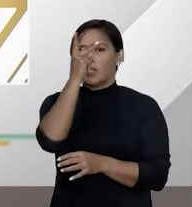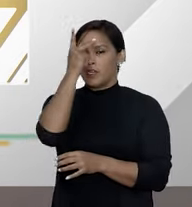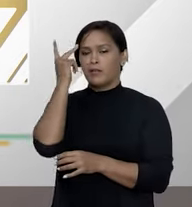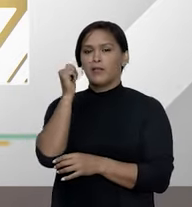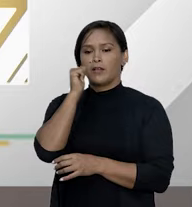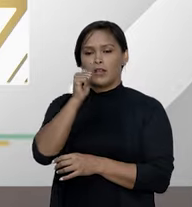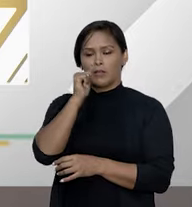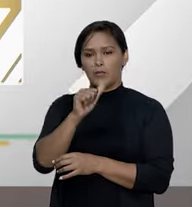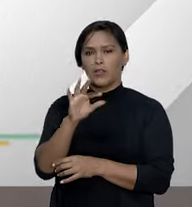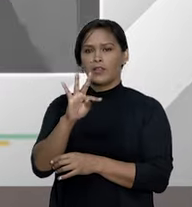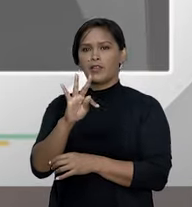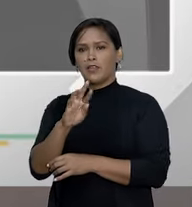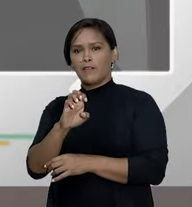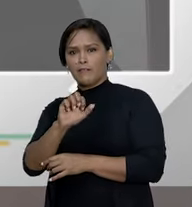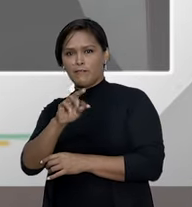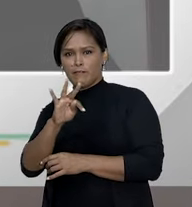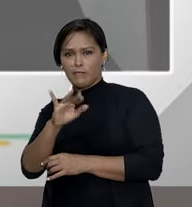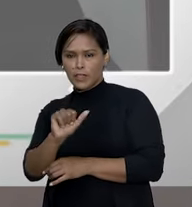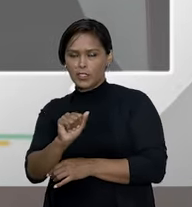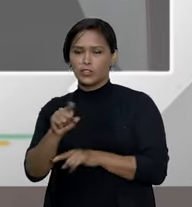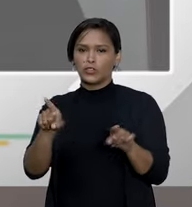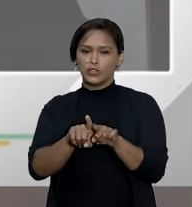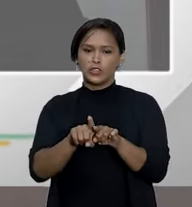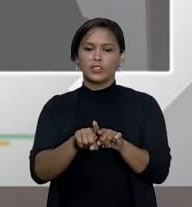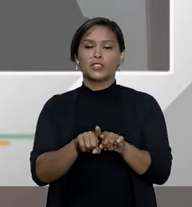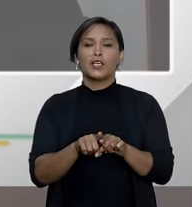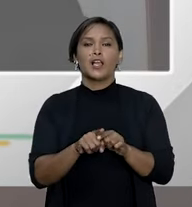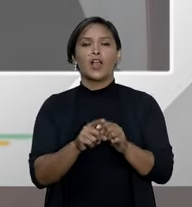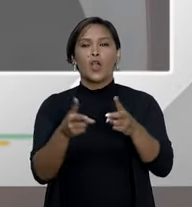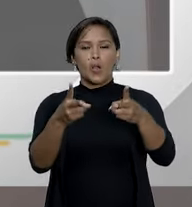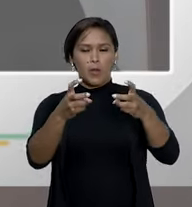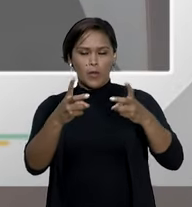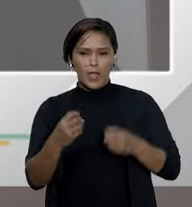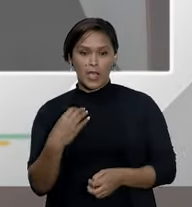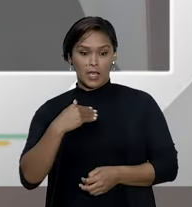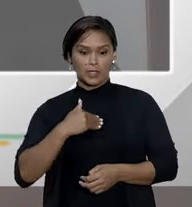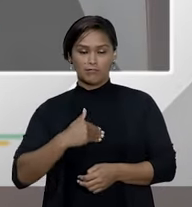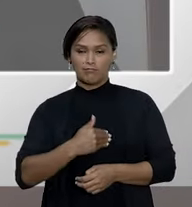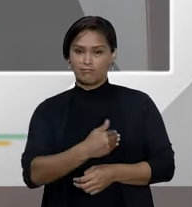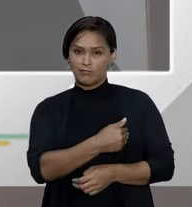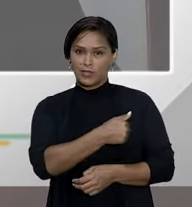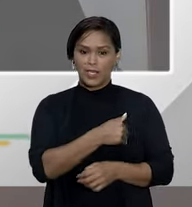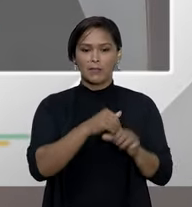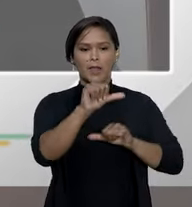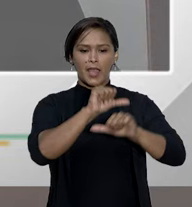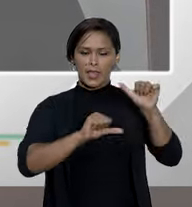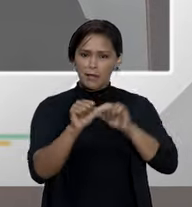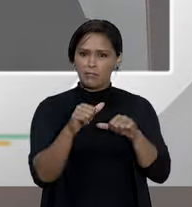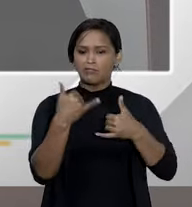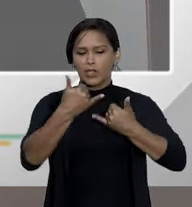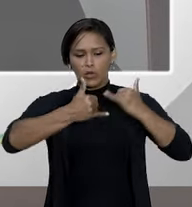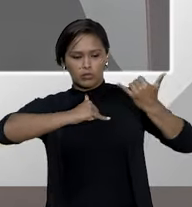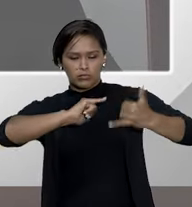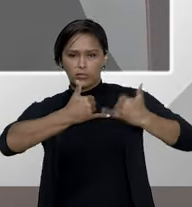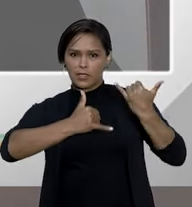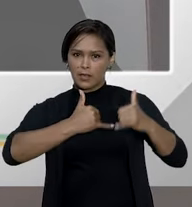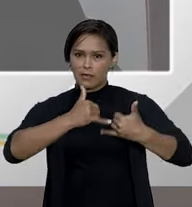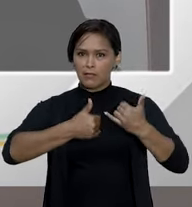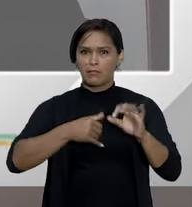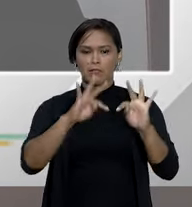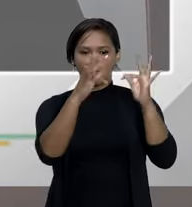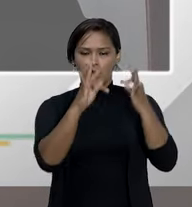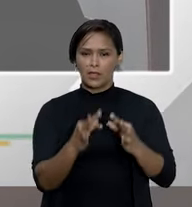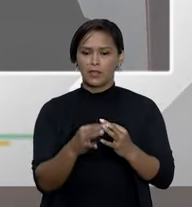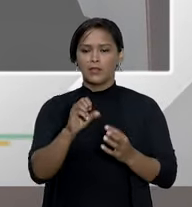fértil que estava com câncer de mama e que iria submeter uma quimioterapia e que o